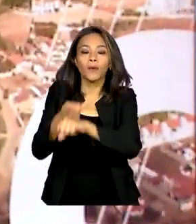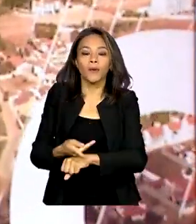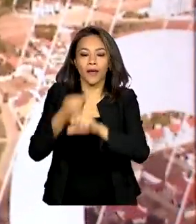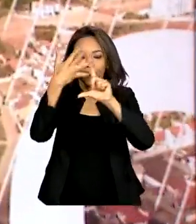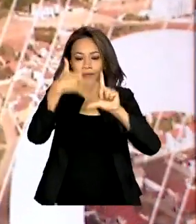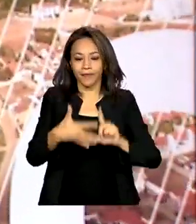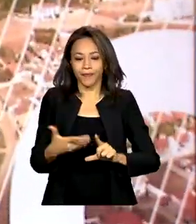na sua tela.